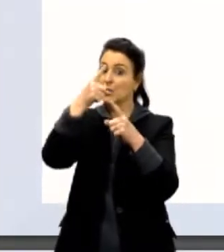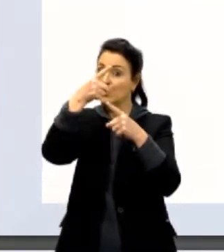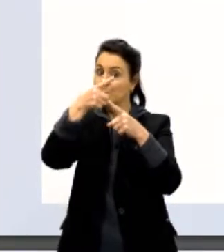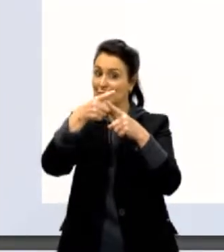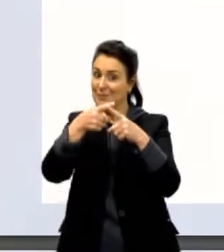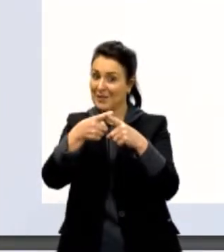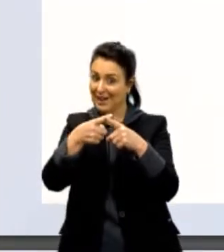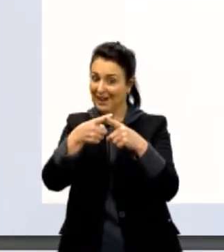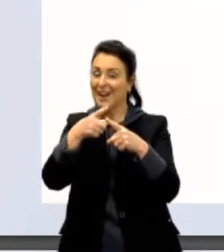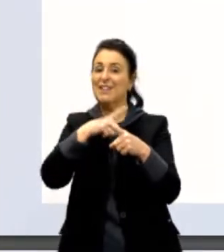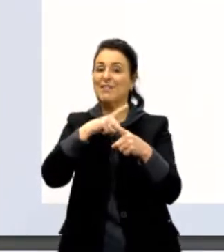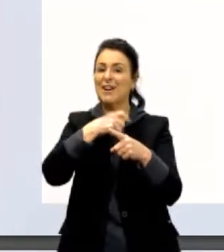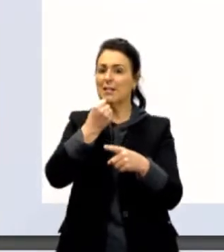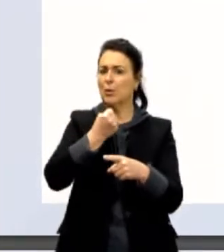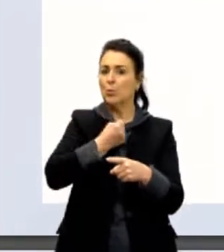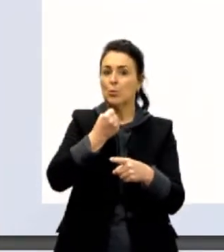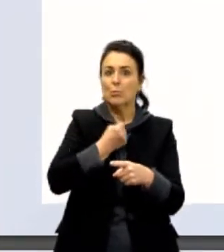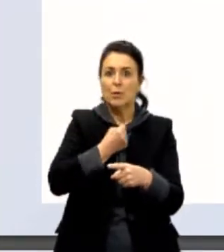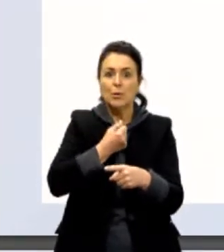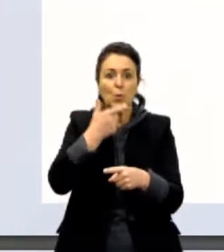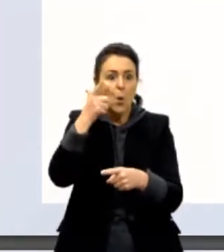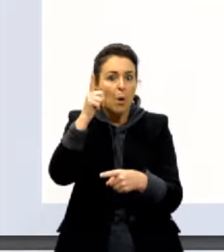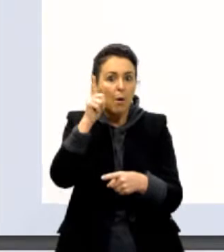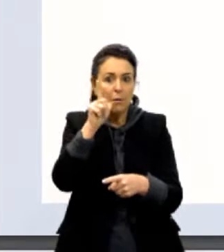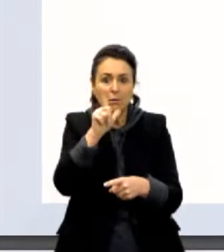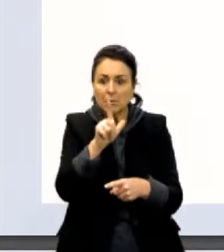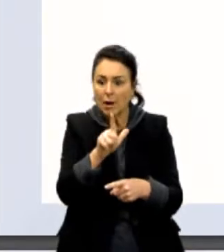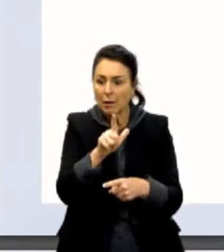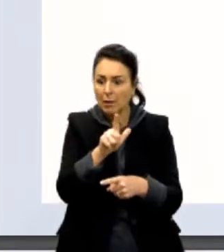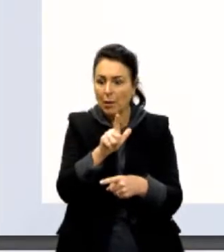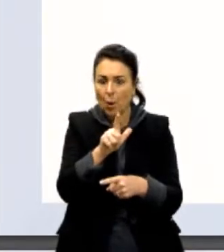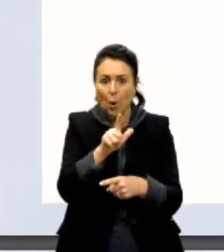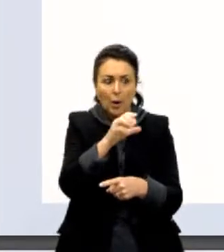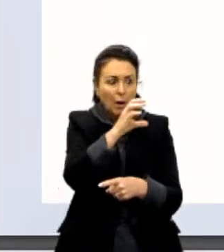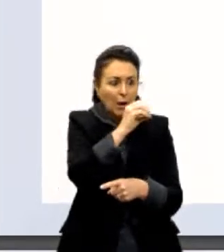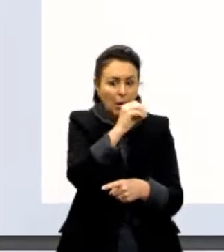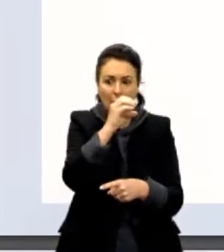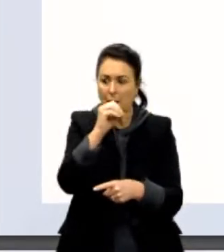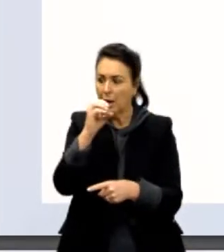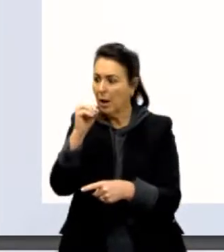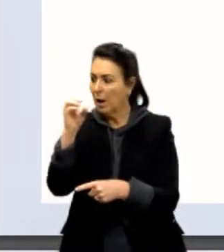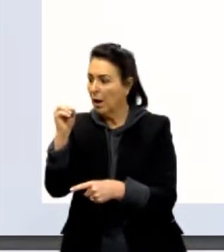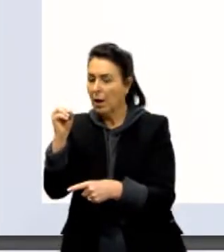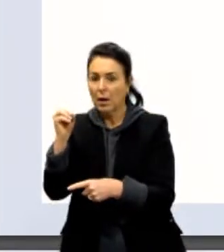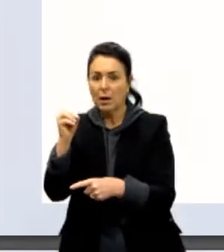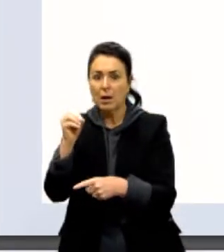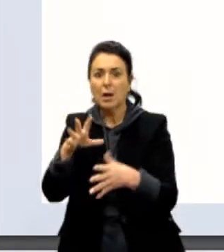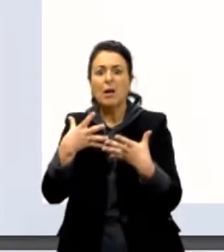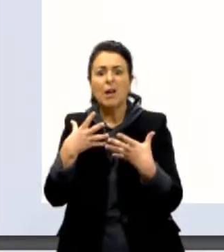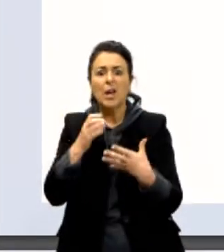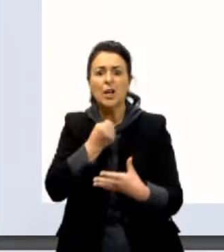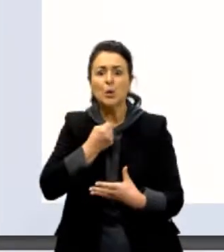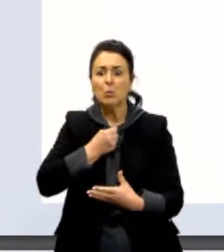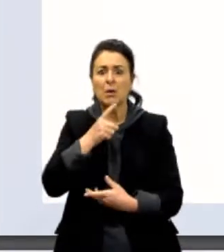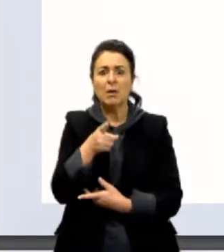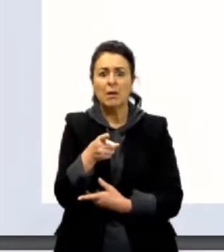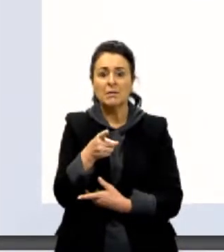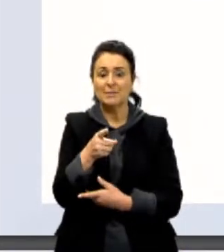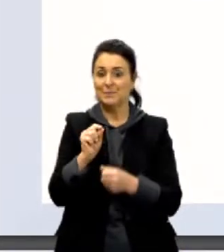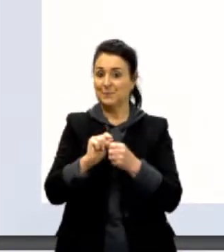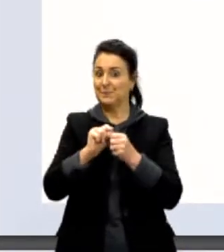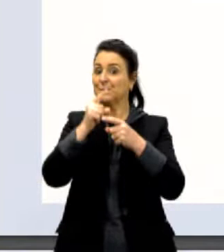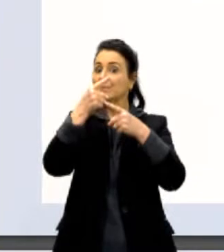já vai dar um número que é impronunciável. Olha bem, o número de zeros. Já não pronuncio mais aquilo ali. Fazendo a multiplicação,